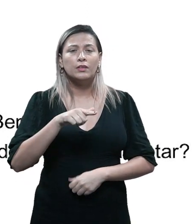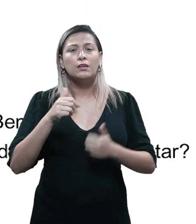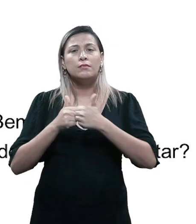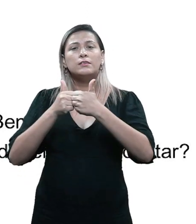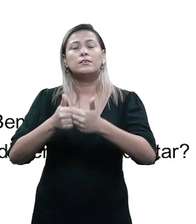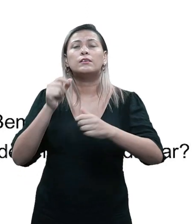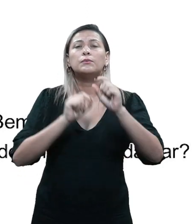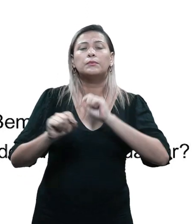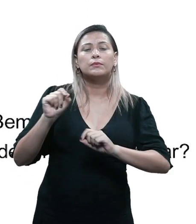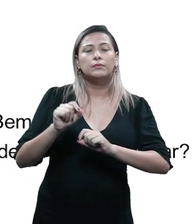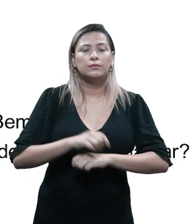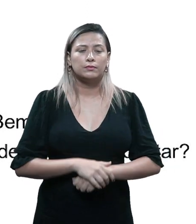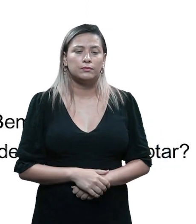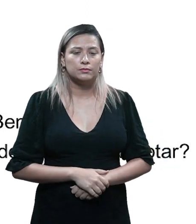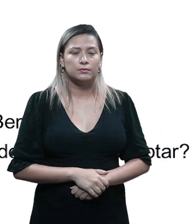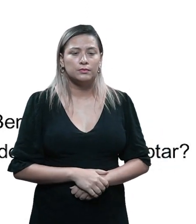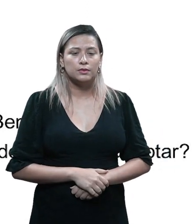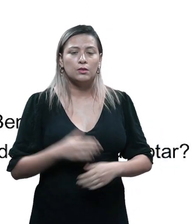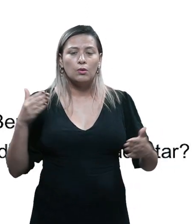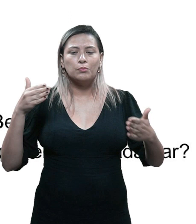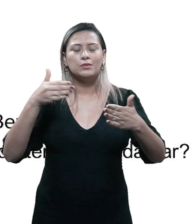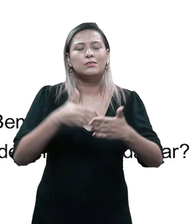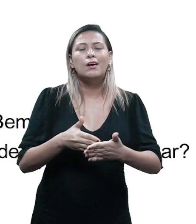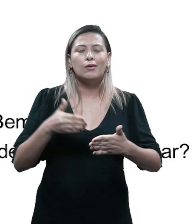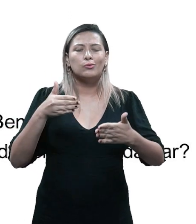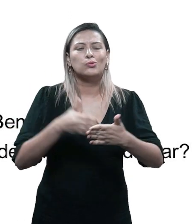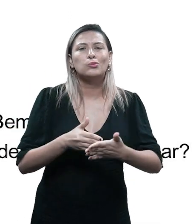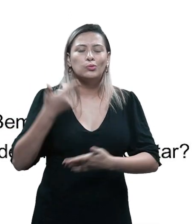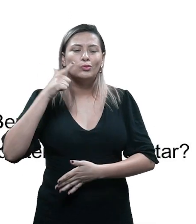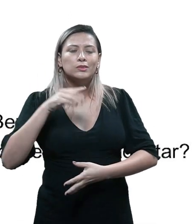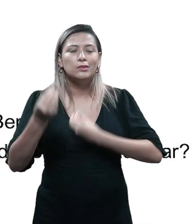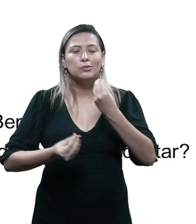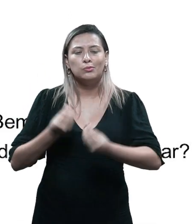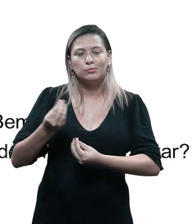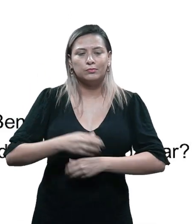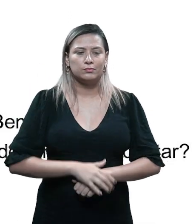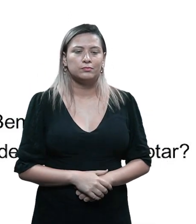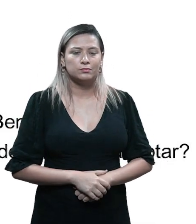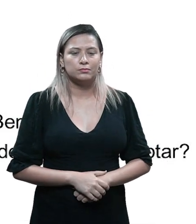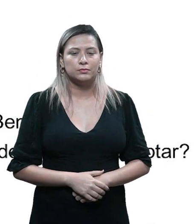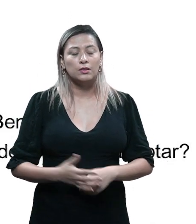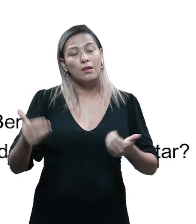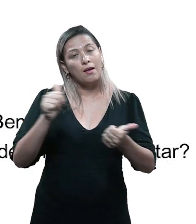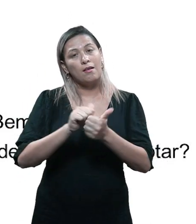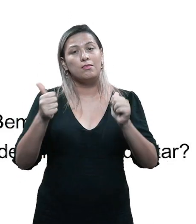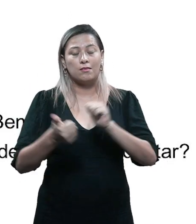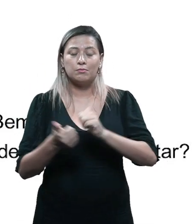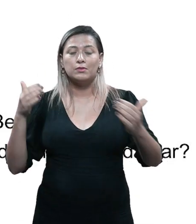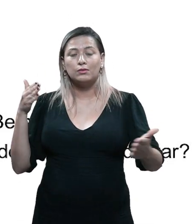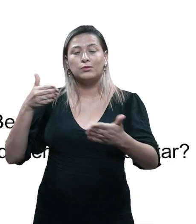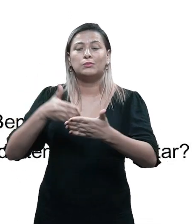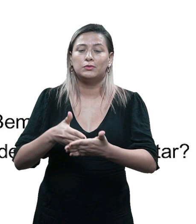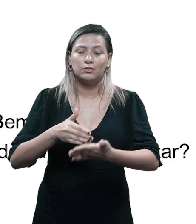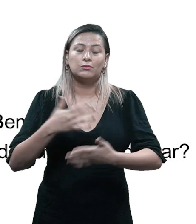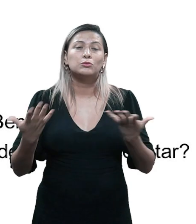personagem, o que o personagem vai querer seguir, como o personagem está tentando superar os